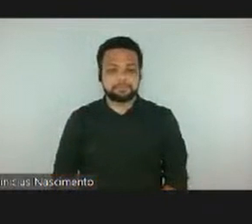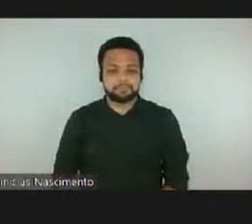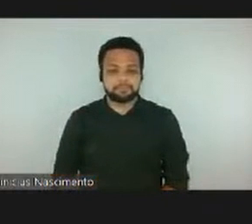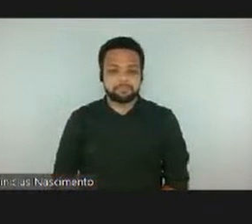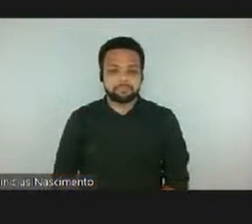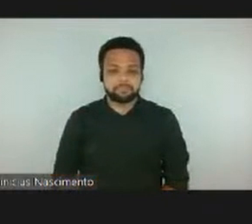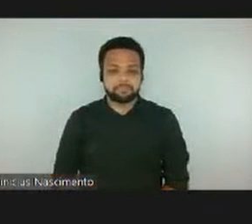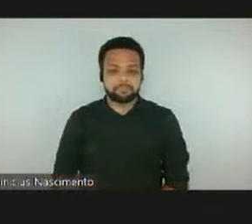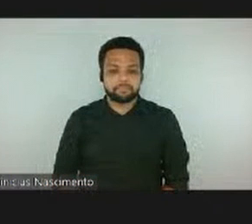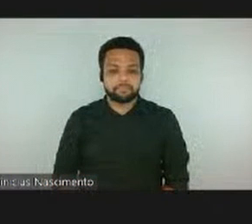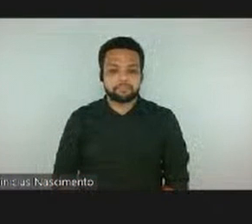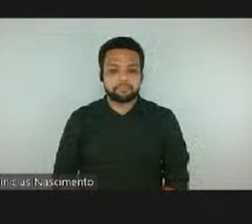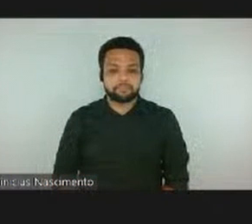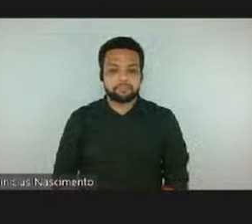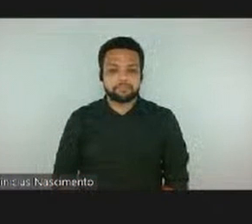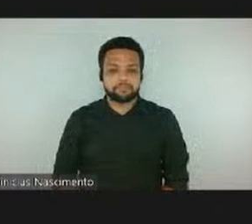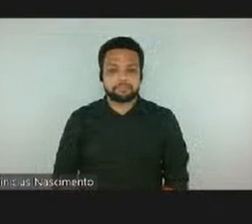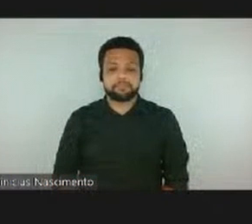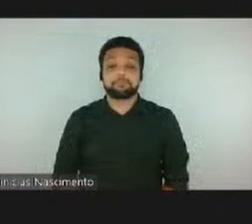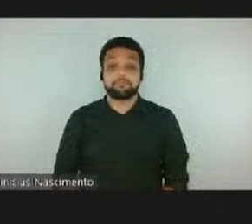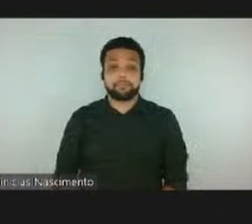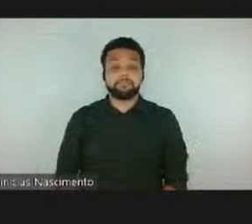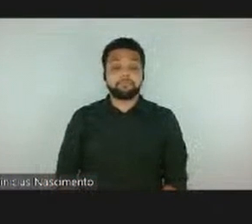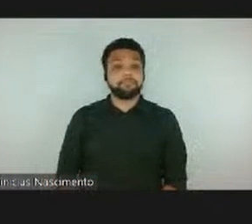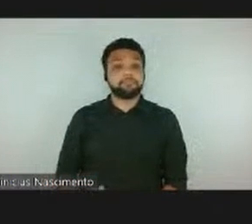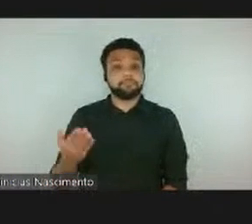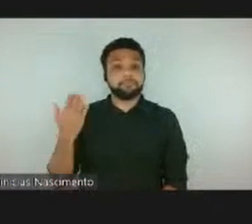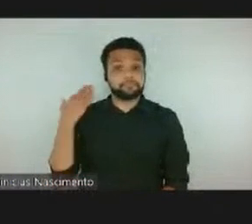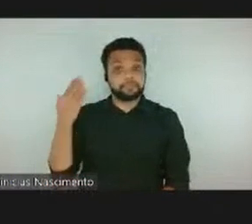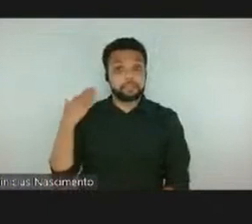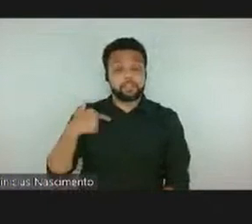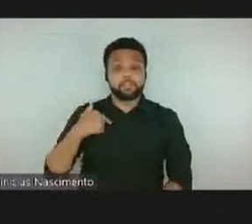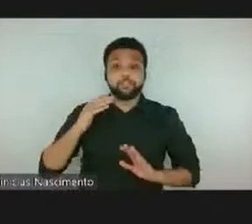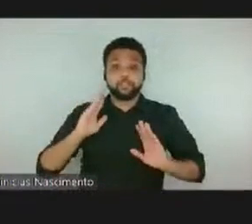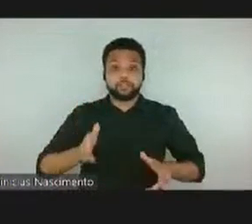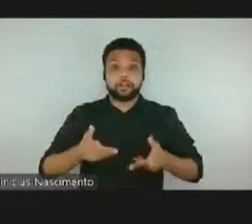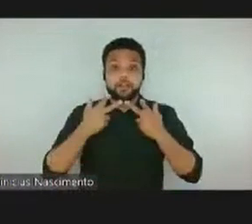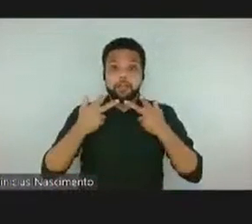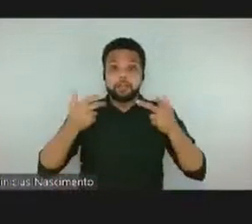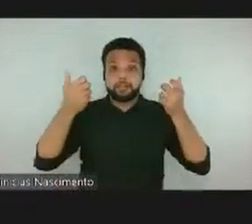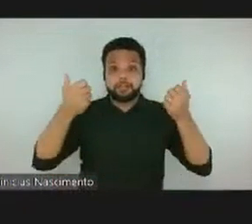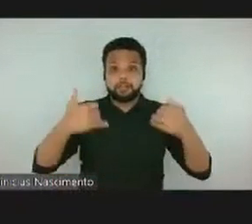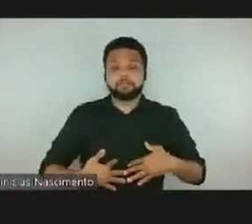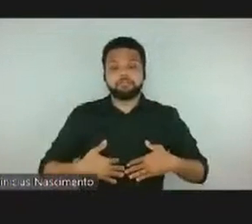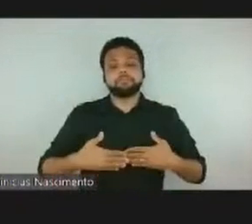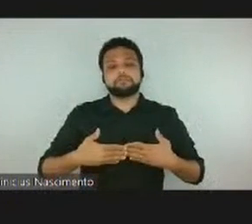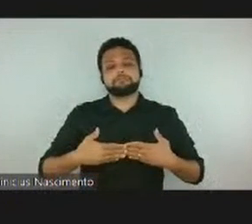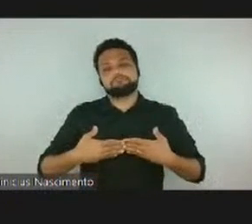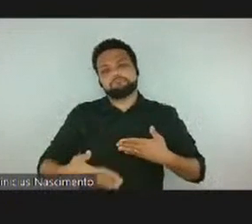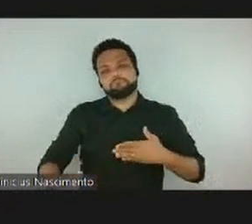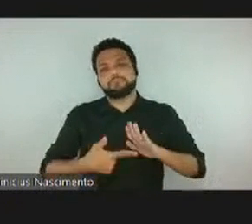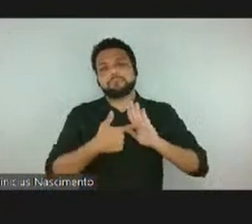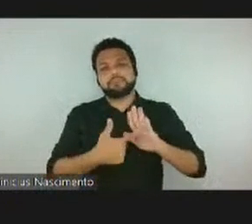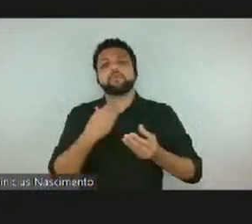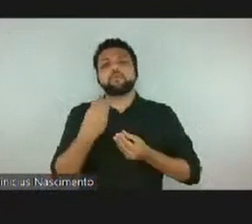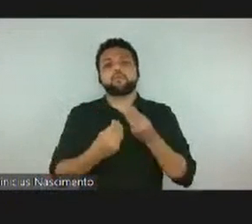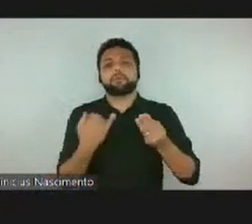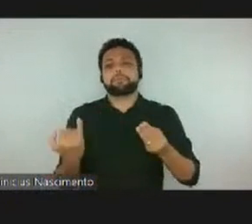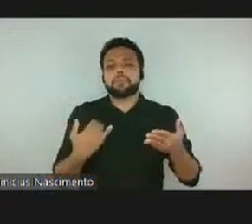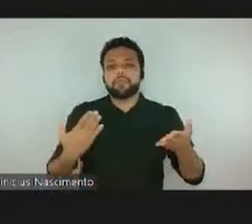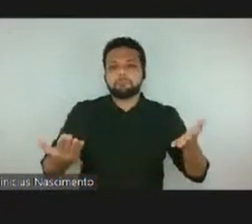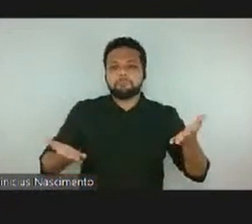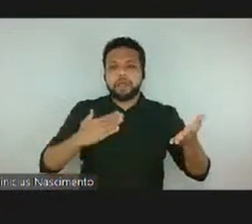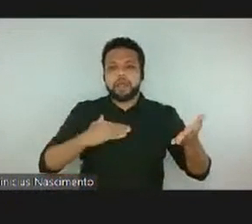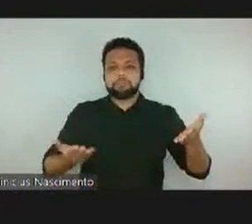bom, como eu havia dito, né? Eu vou apresentar a relação e a importância dos catálogos de